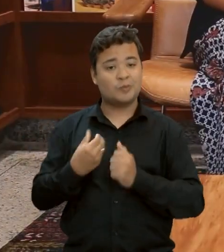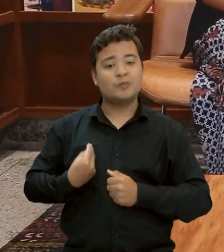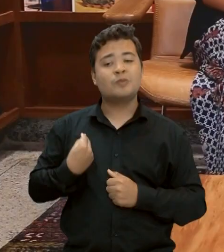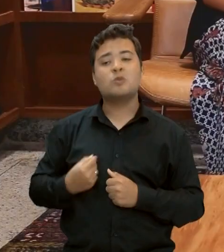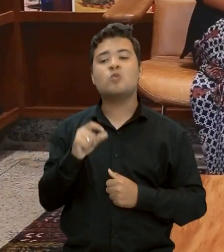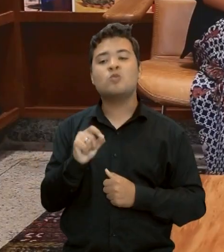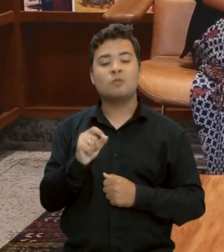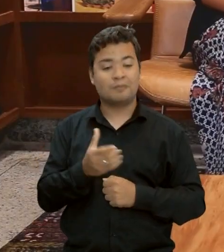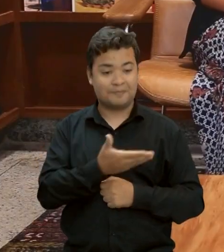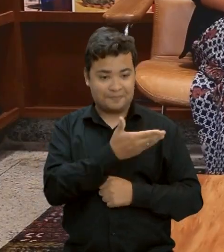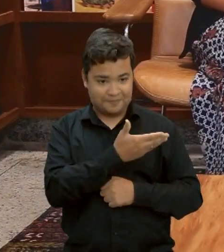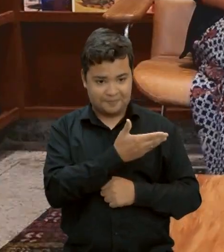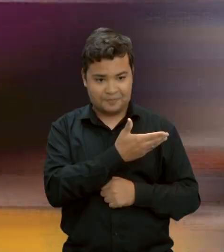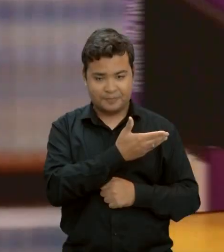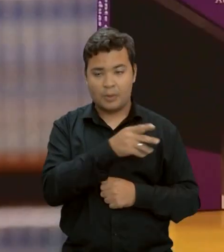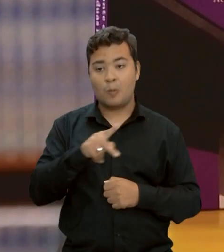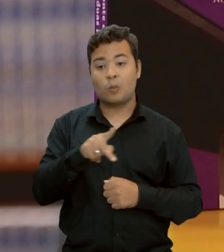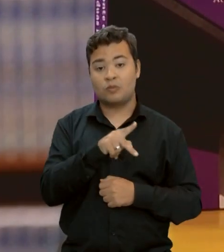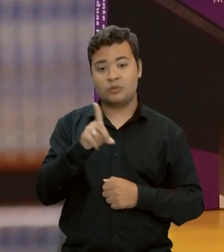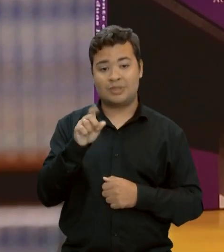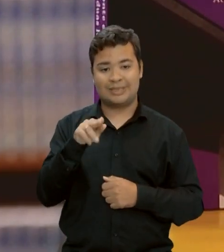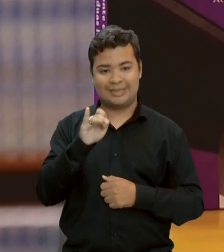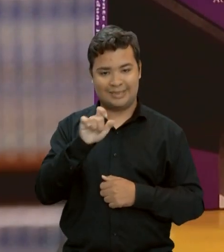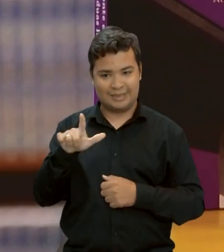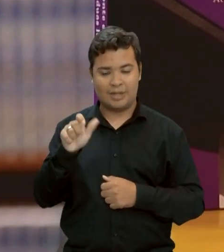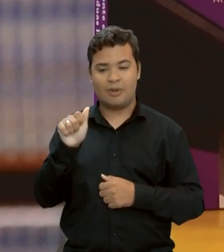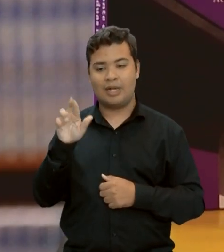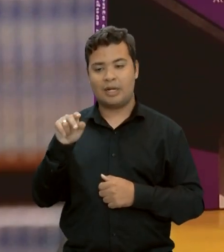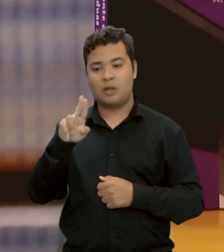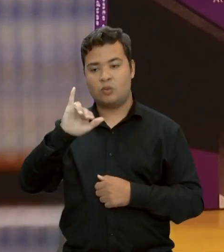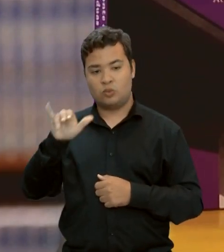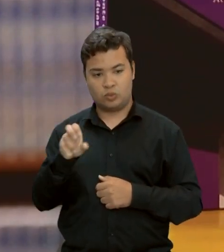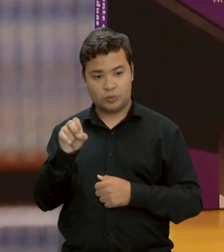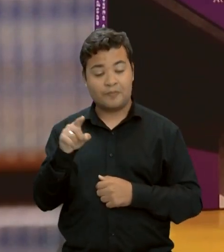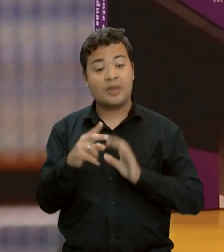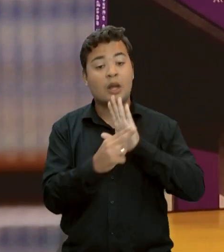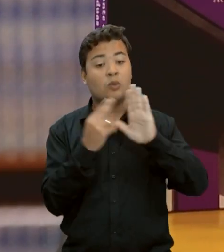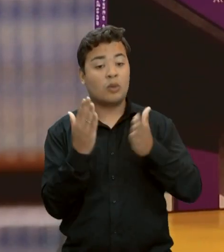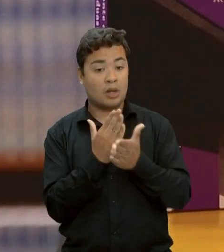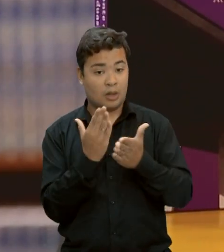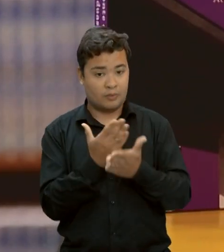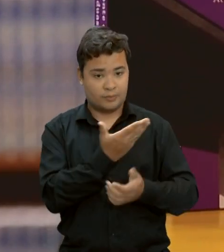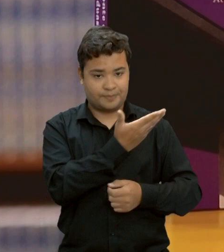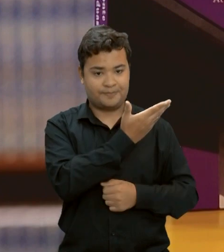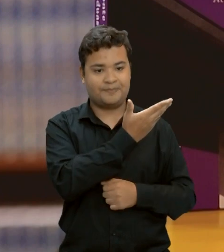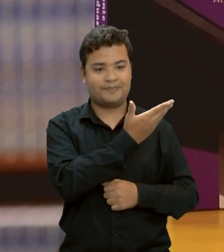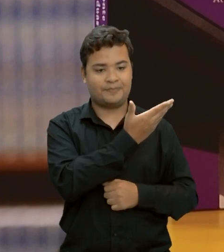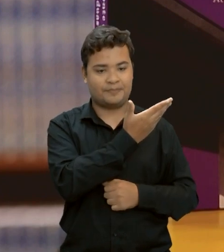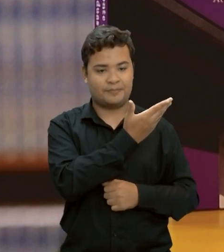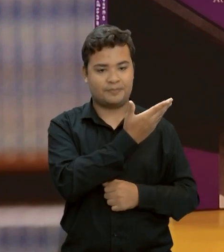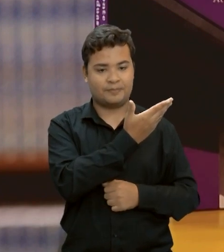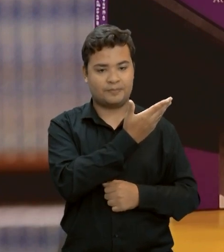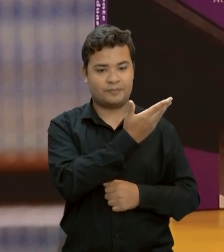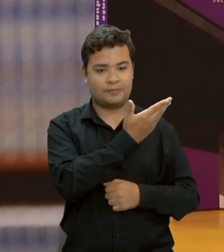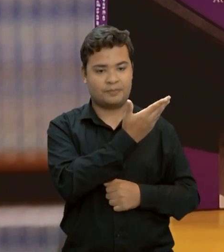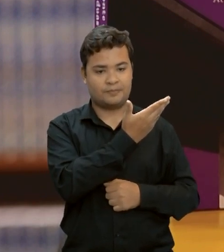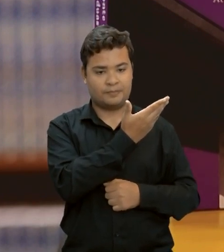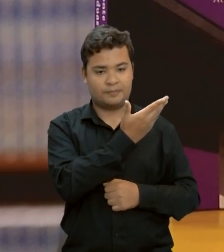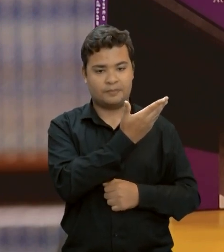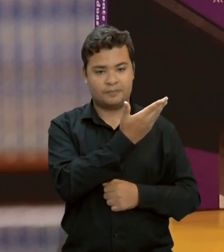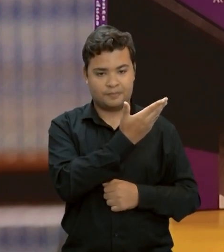professor Daniel Araújo, ele é autor do livro Projeto de Ponte em Concreto Armado com Duas